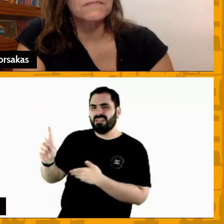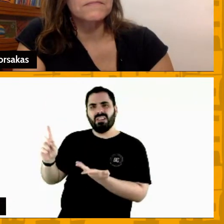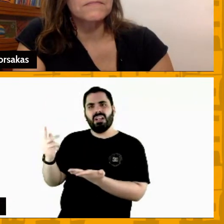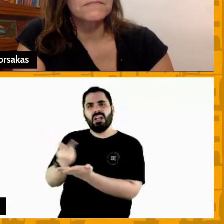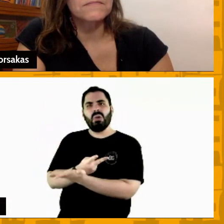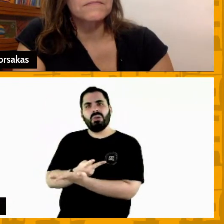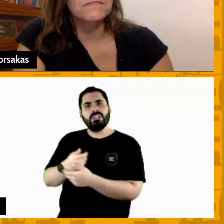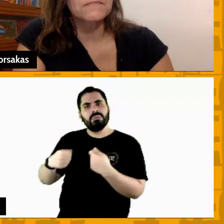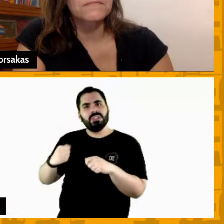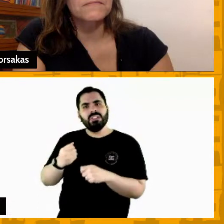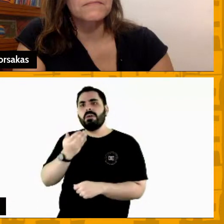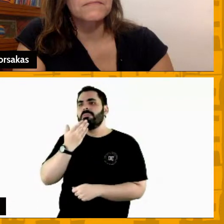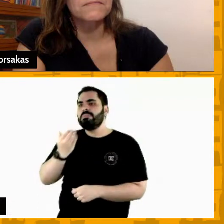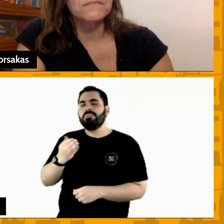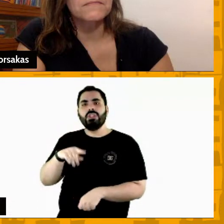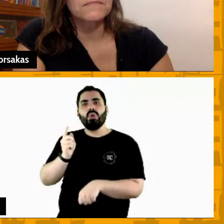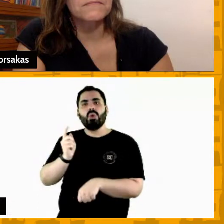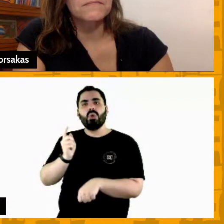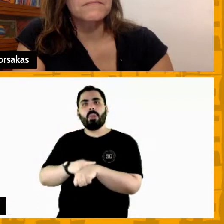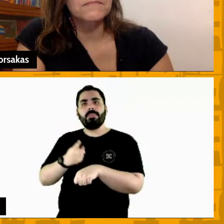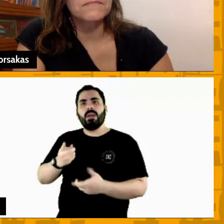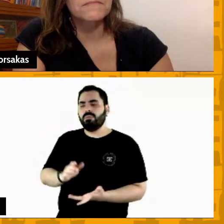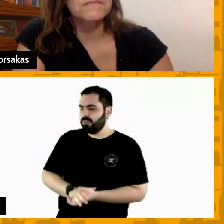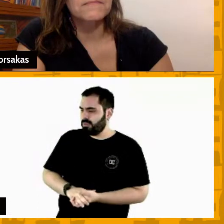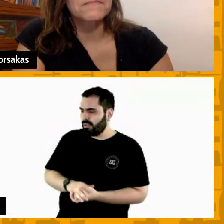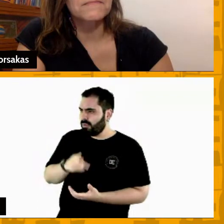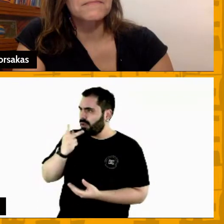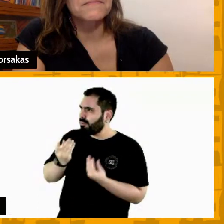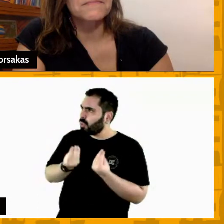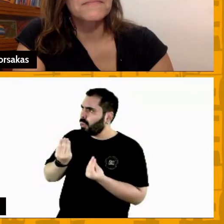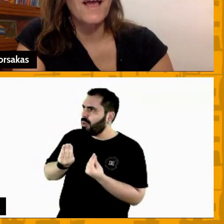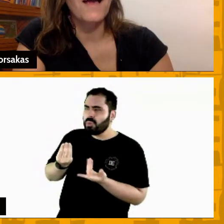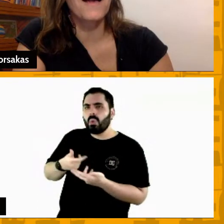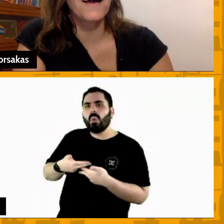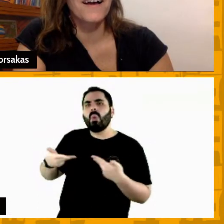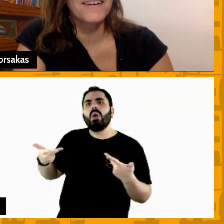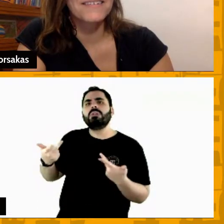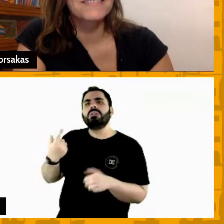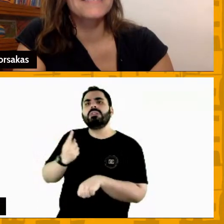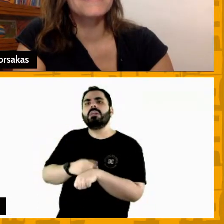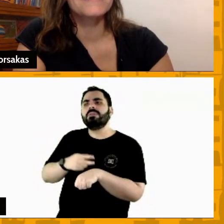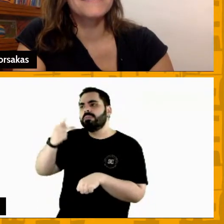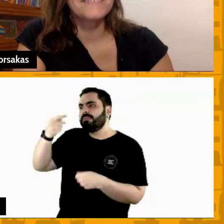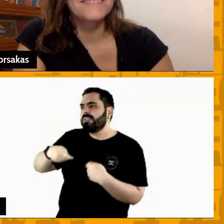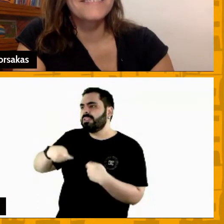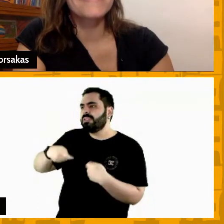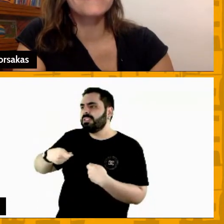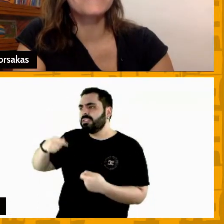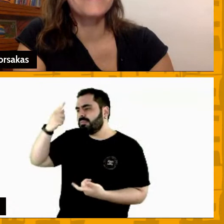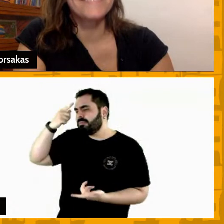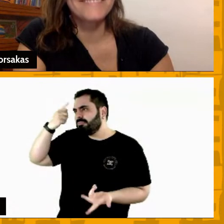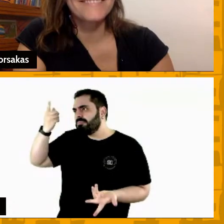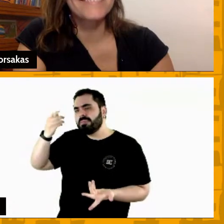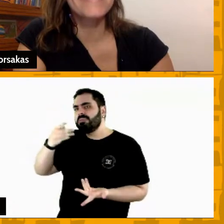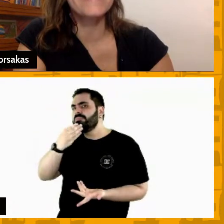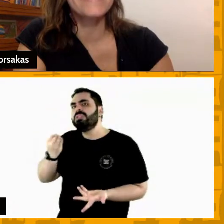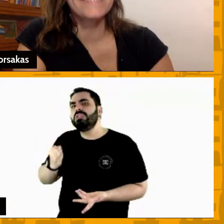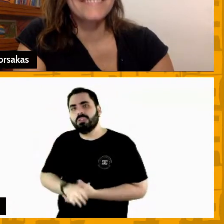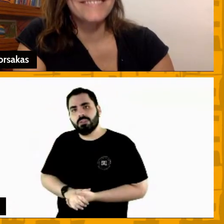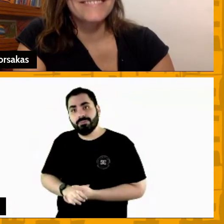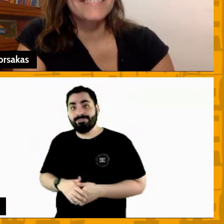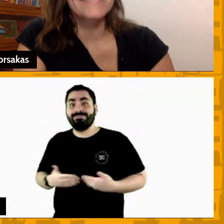um tempo eu falei mas quantos tempos você acha que eu tenho para pedir ele falou não sei eu falei então por isso que você não pode falar comigo porque